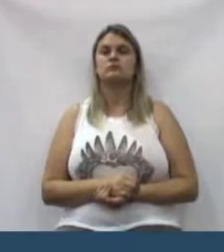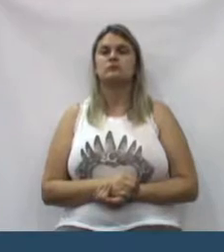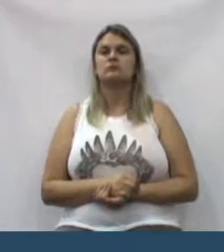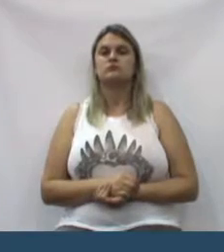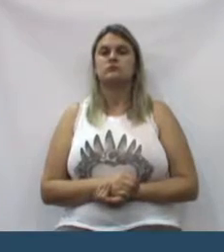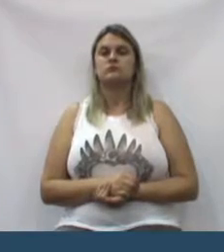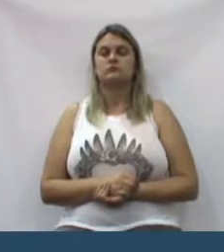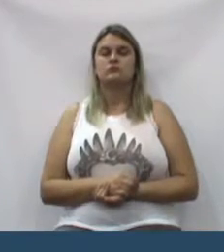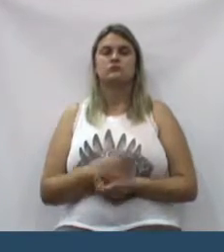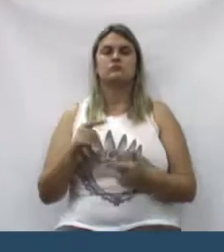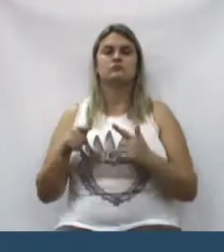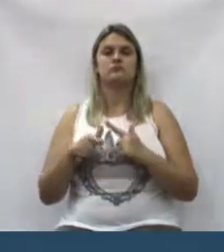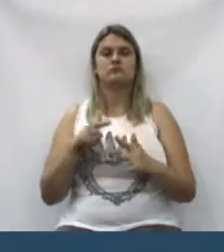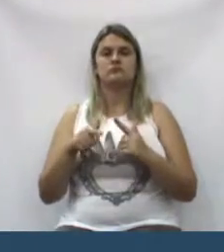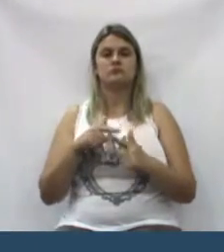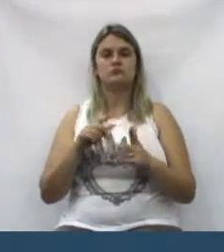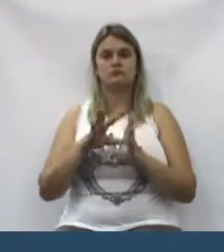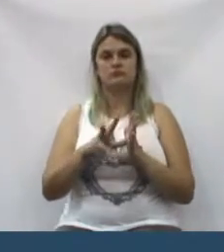o banditismo,